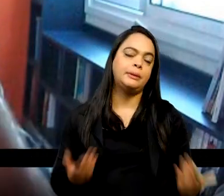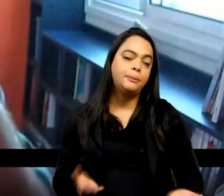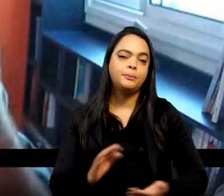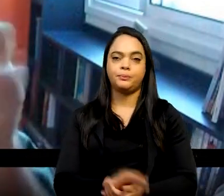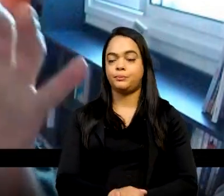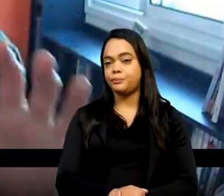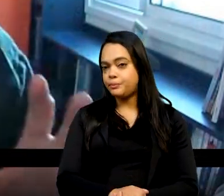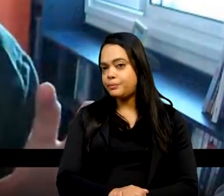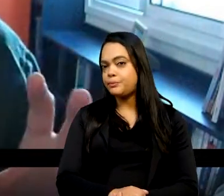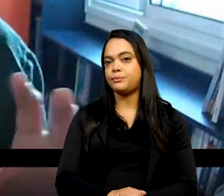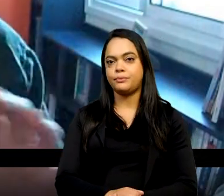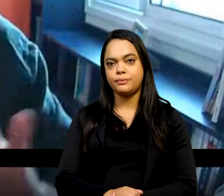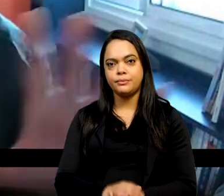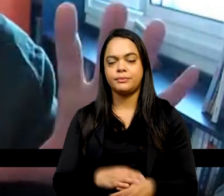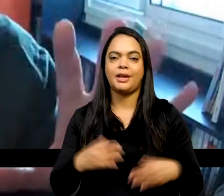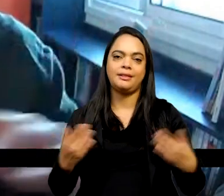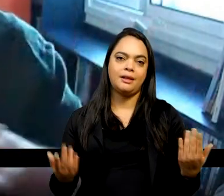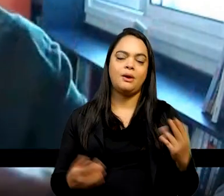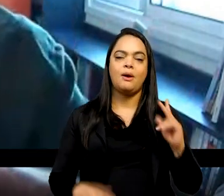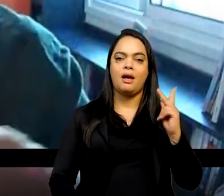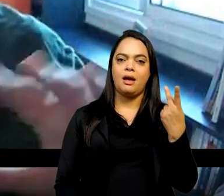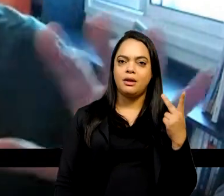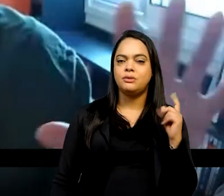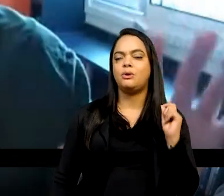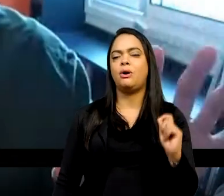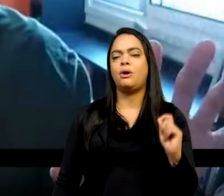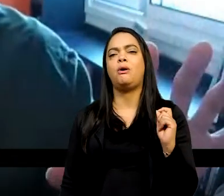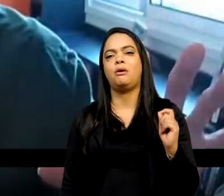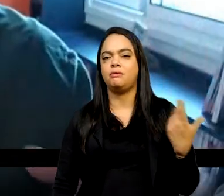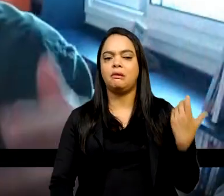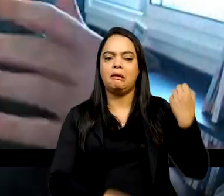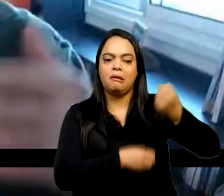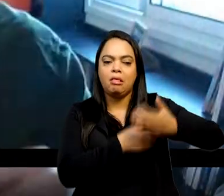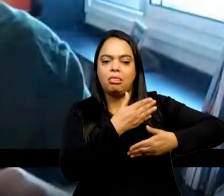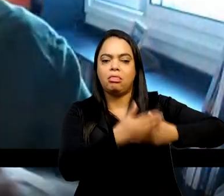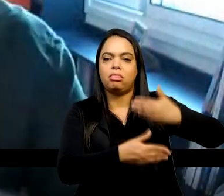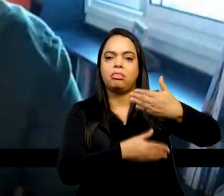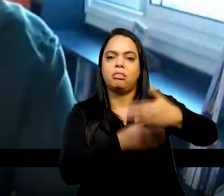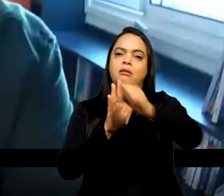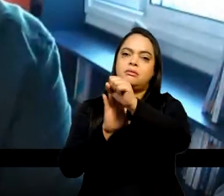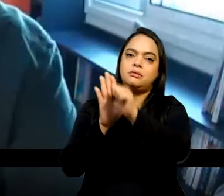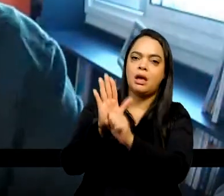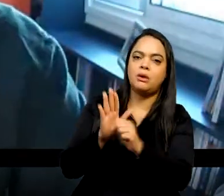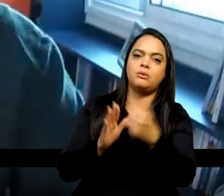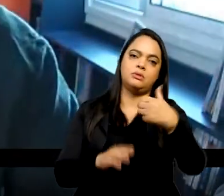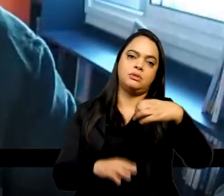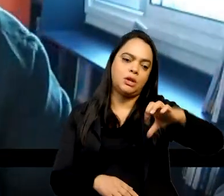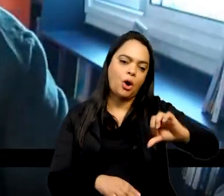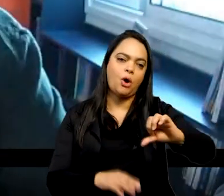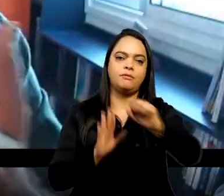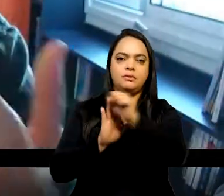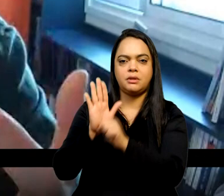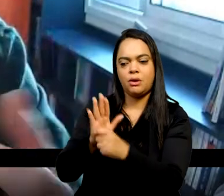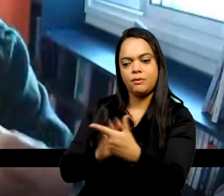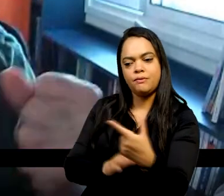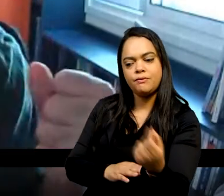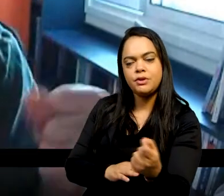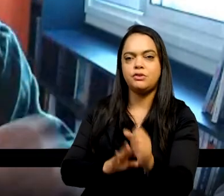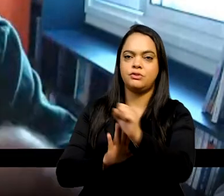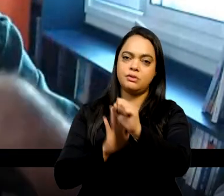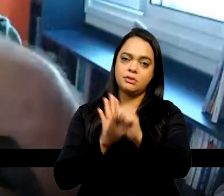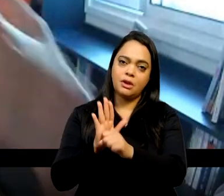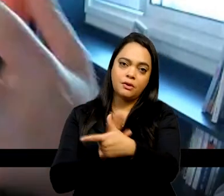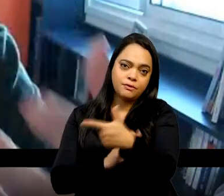aí é a história, digamos, da historiografia ao longo dos séculos, no século XIX, XX e XXI, as condições de